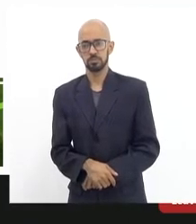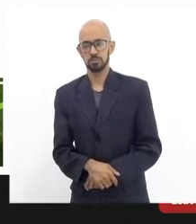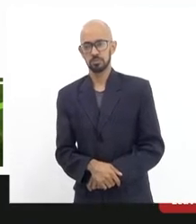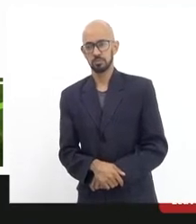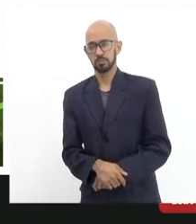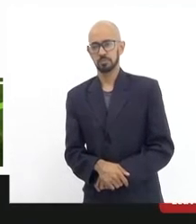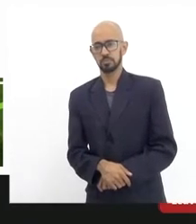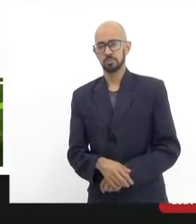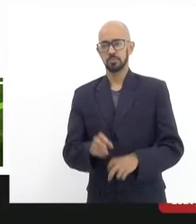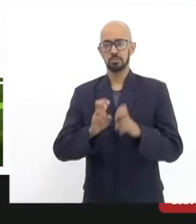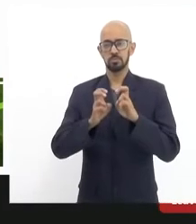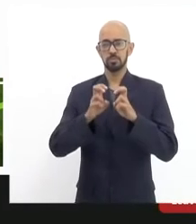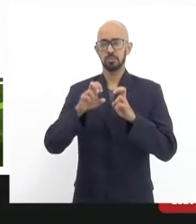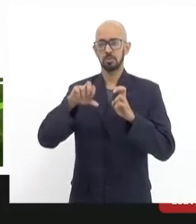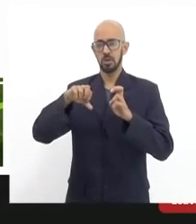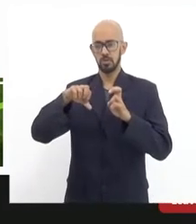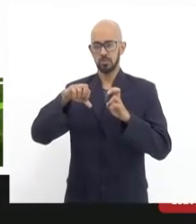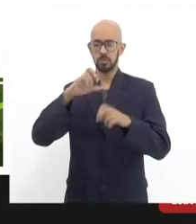bonde 9,